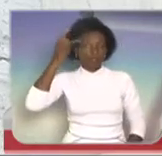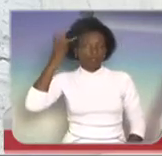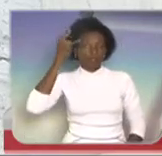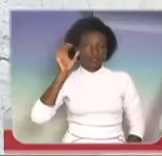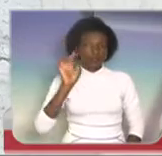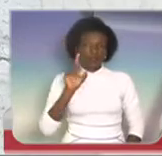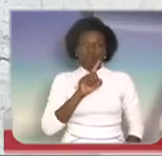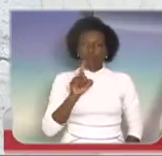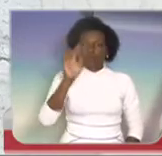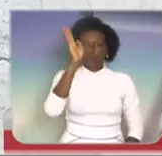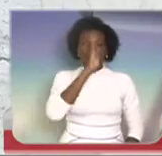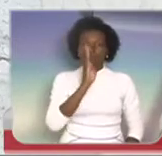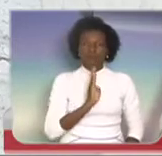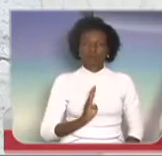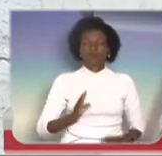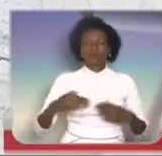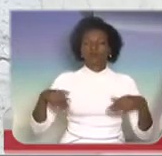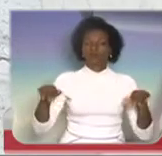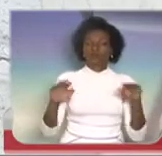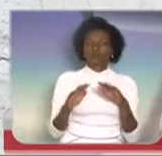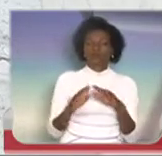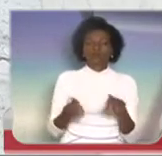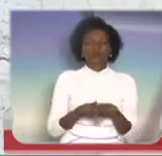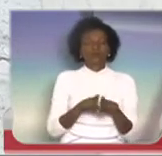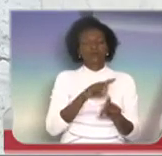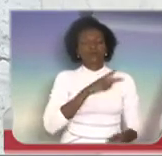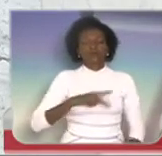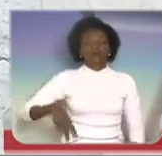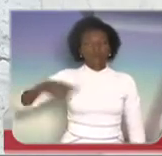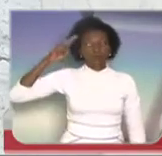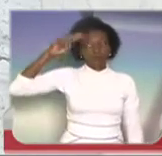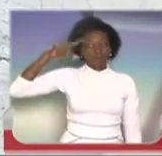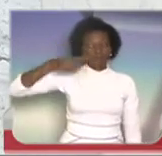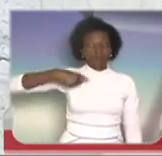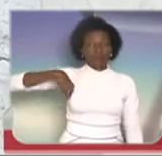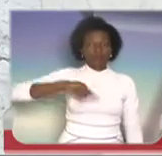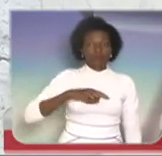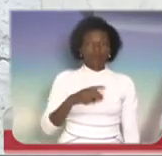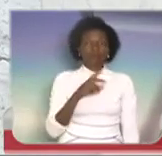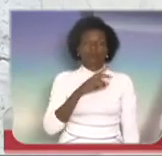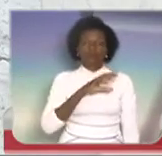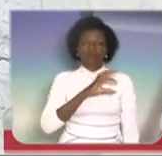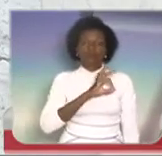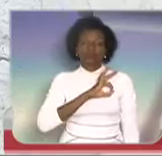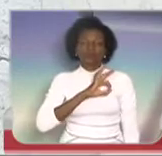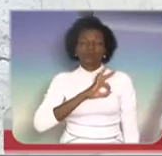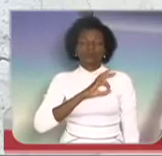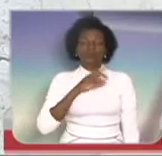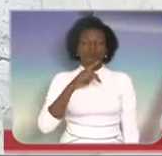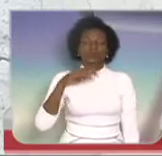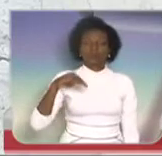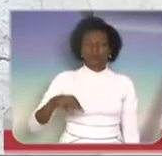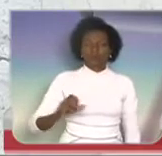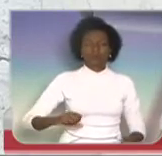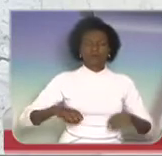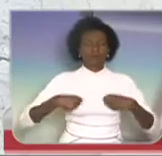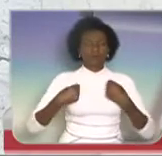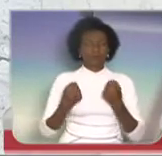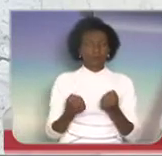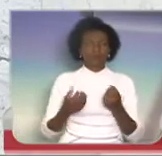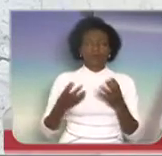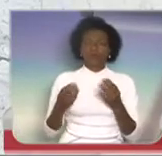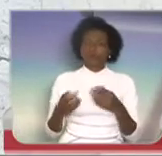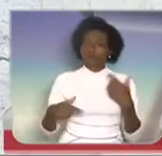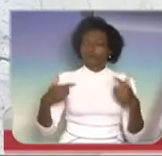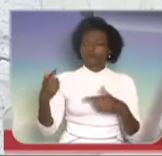complementar aqui, Sra. Presidente, só lembrando que nós, da Polícia Militar, e diuturnamente temos nos empenhado no trabalho junto à